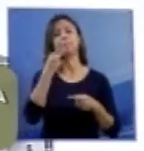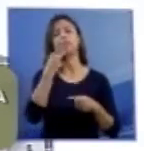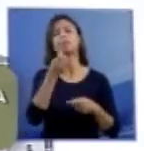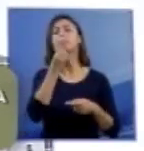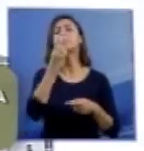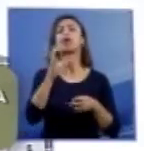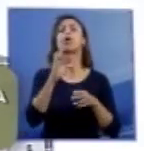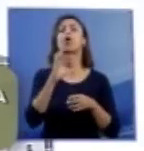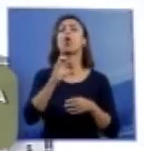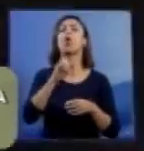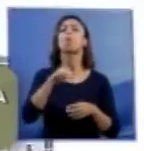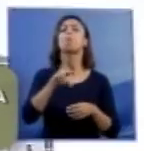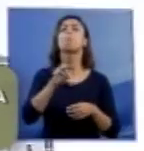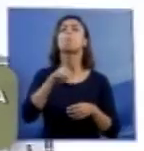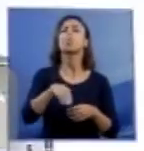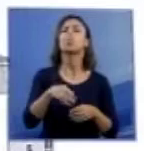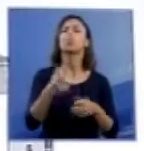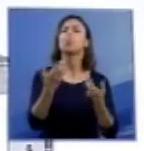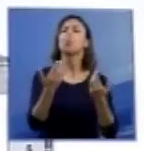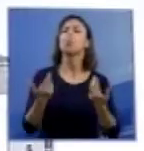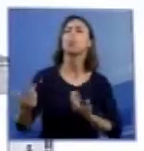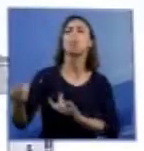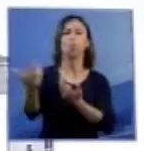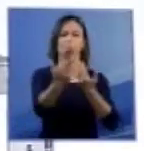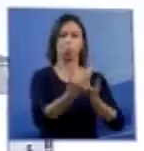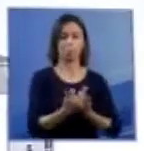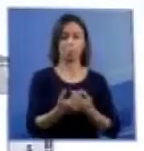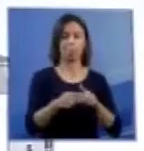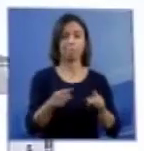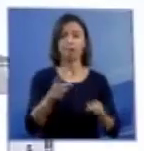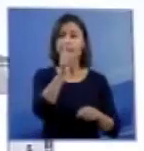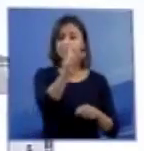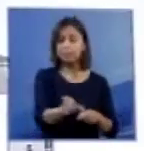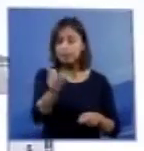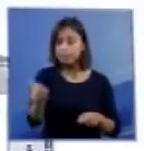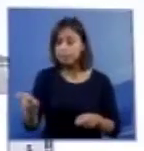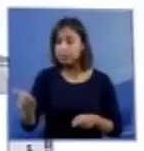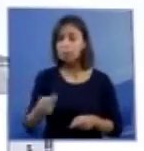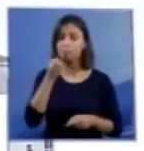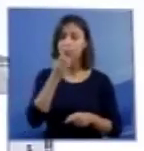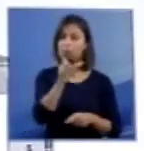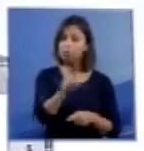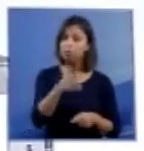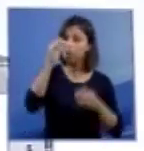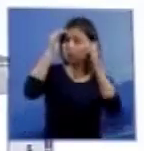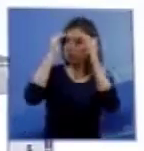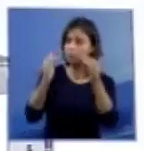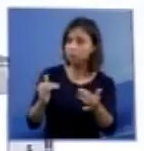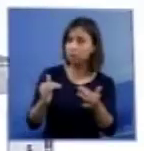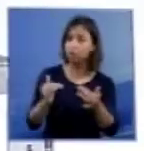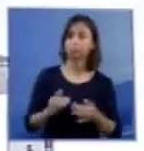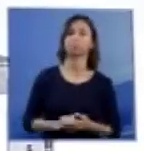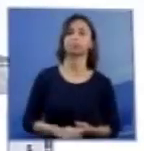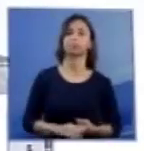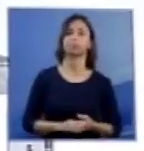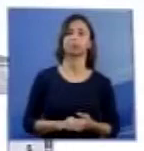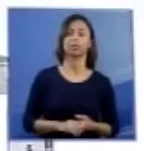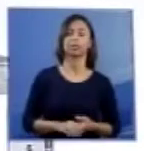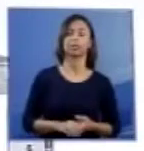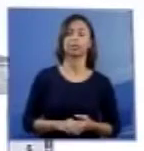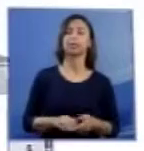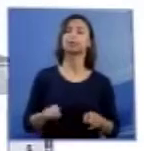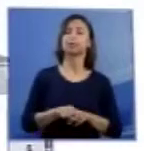nossa visão, passa primeiro pelo bem individual de cada pessoa. Devemos considerar ainda